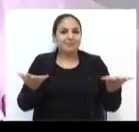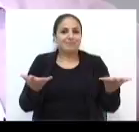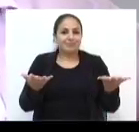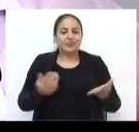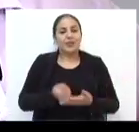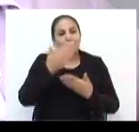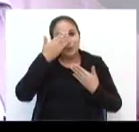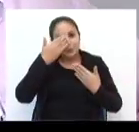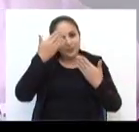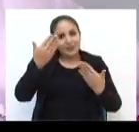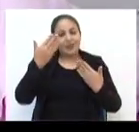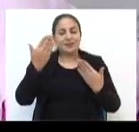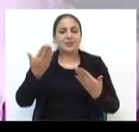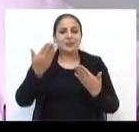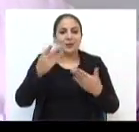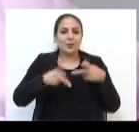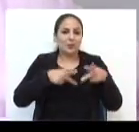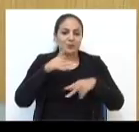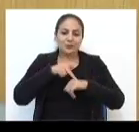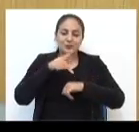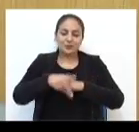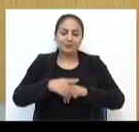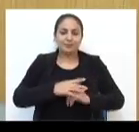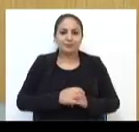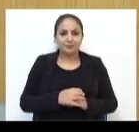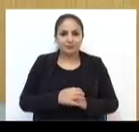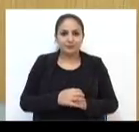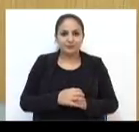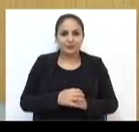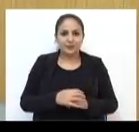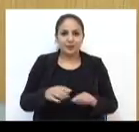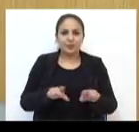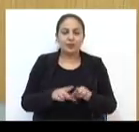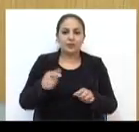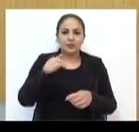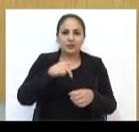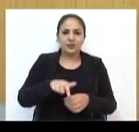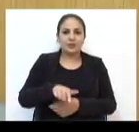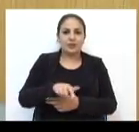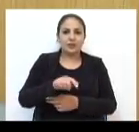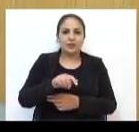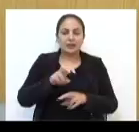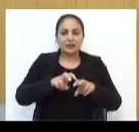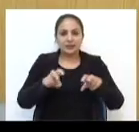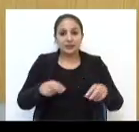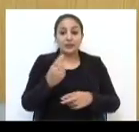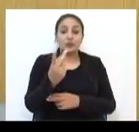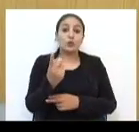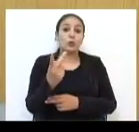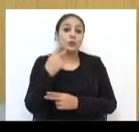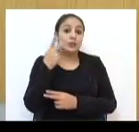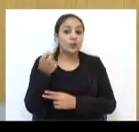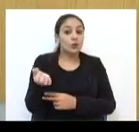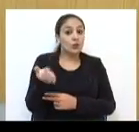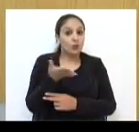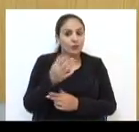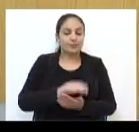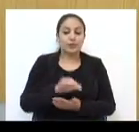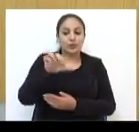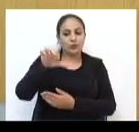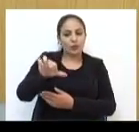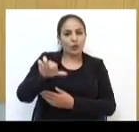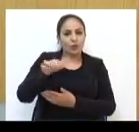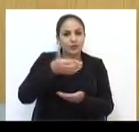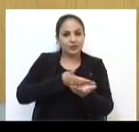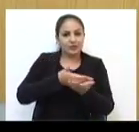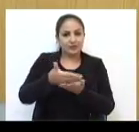Muito obrigado, muito obrigado ao povo passofundense. A renovação das cadeiras ficou por conta de 12 vereadores. Nove deles